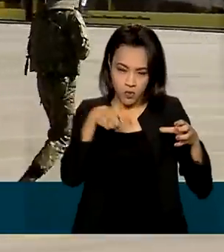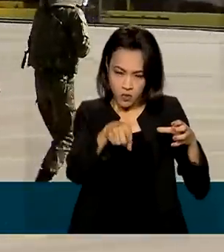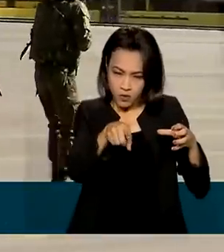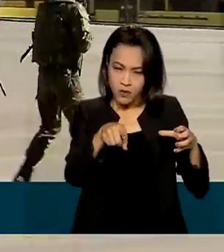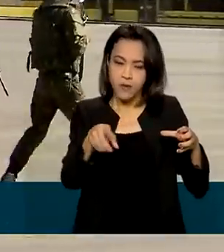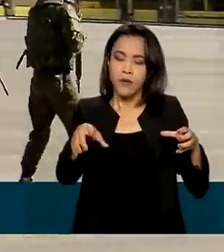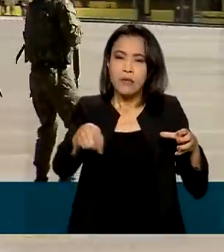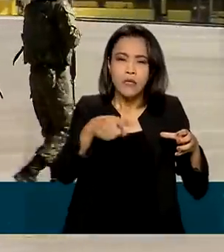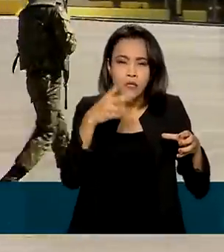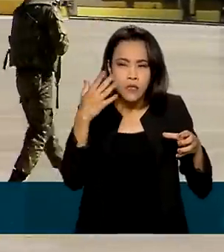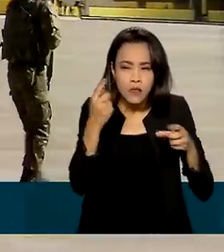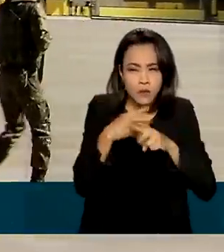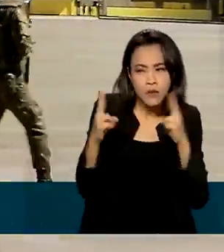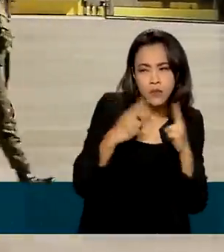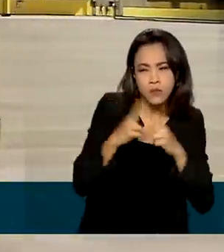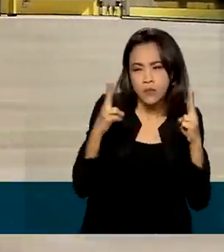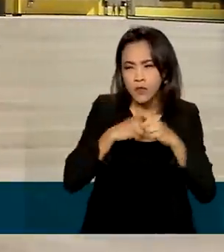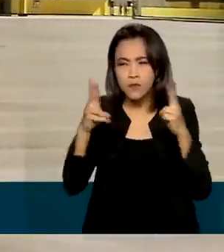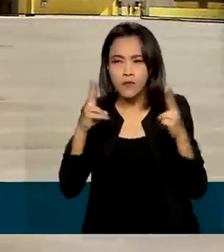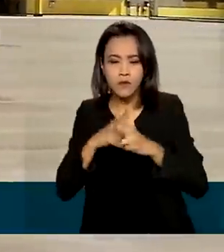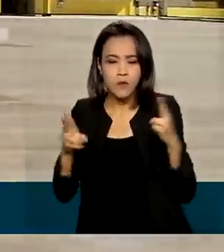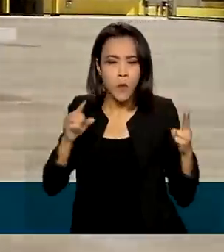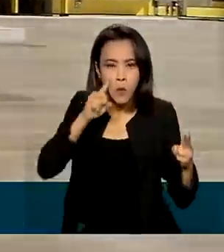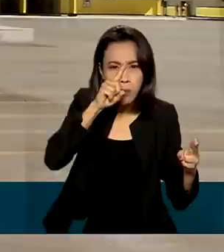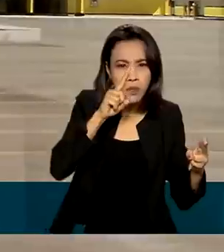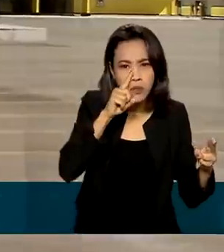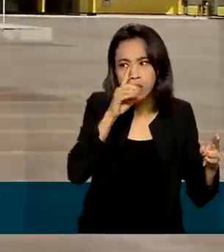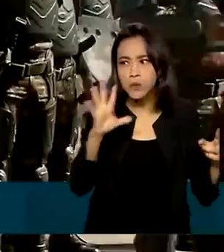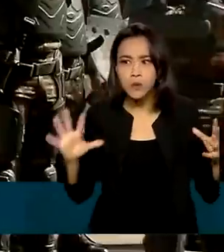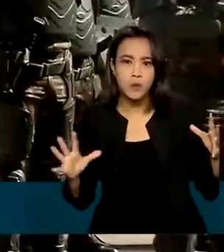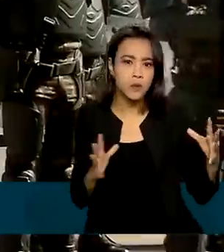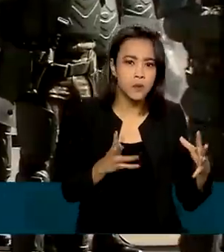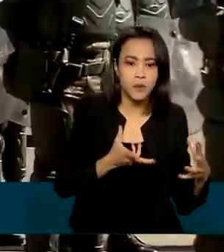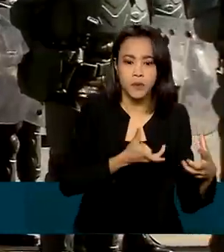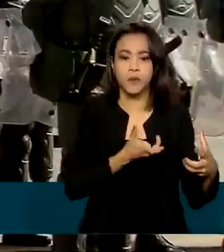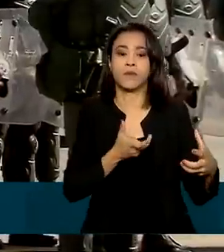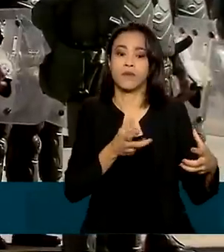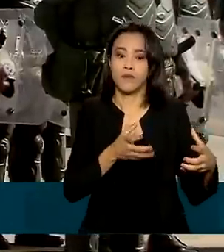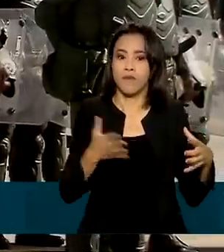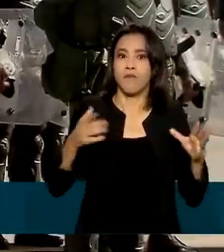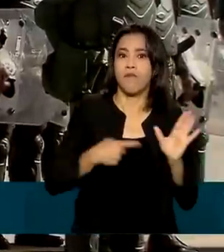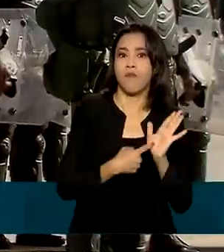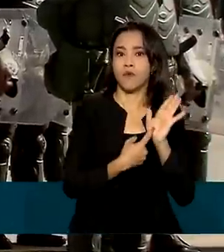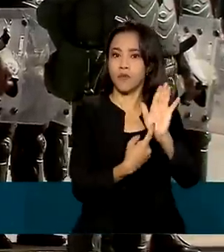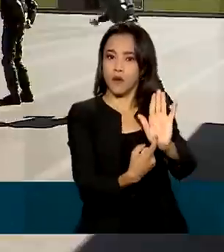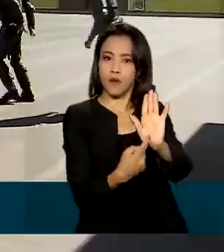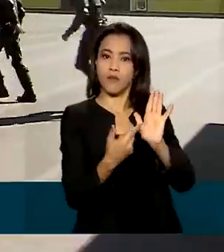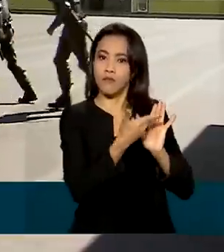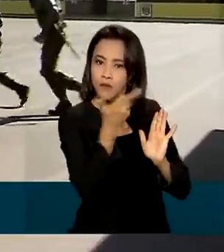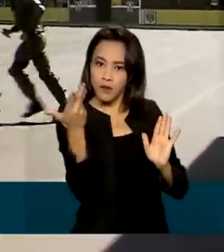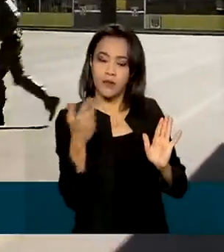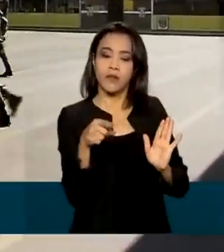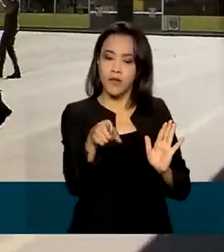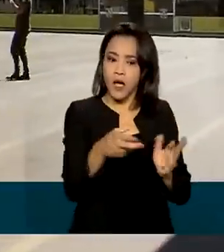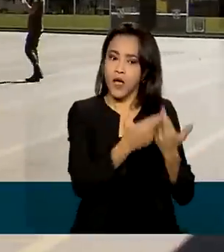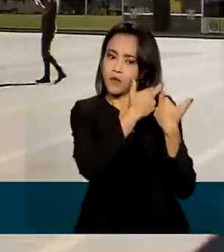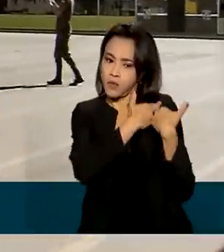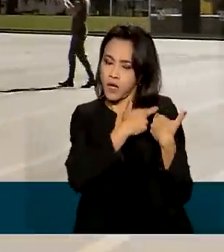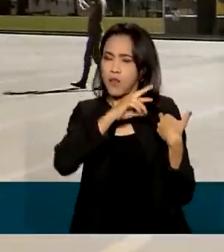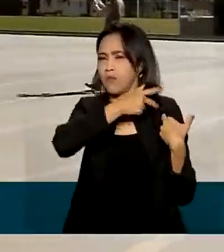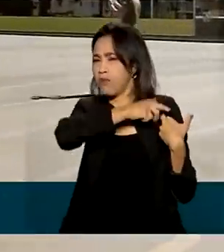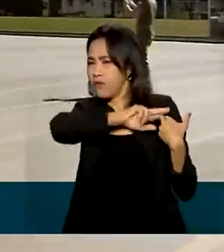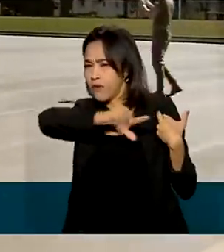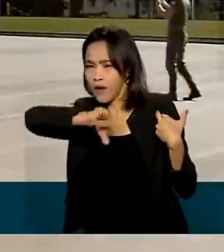atuação em casos considerados como distúrbios. O grupo é responsável, entre outras coisas,